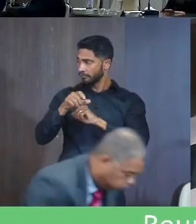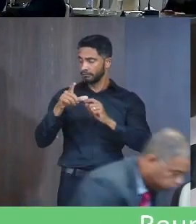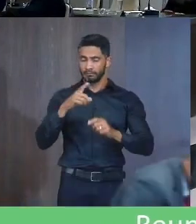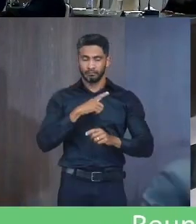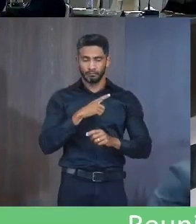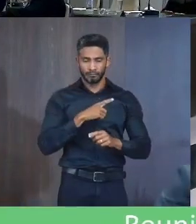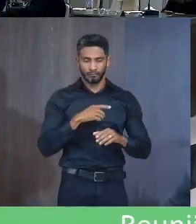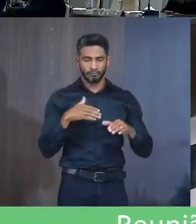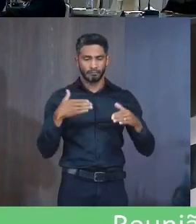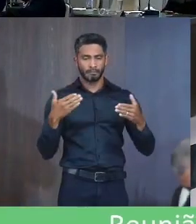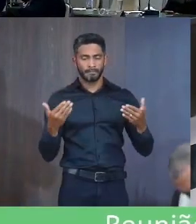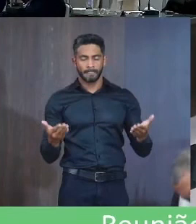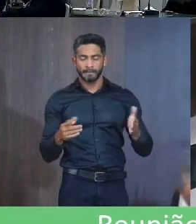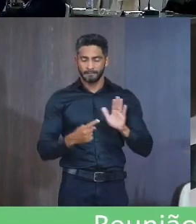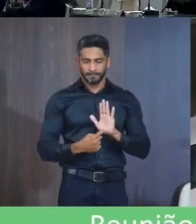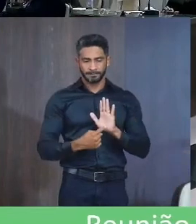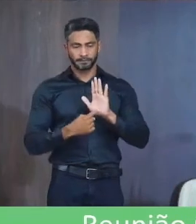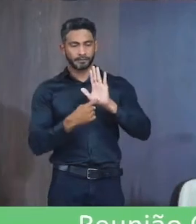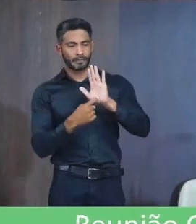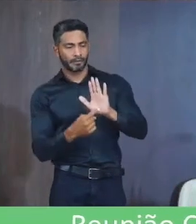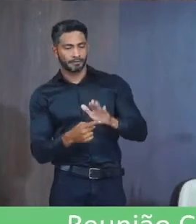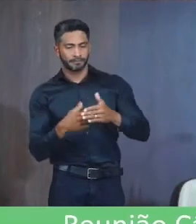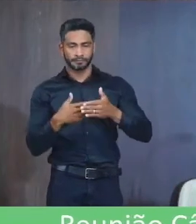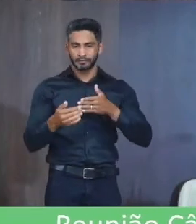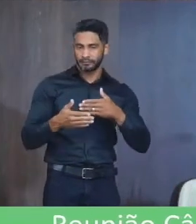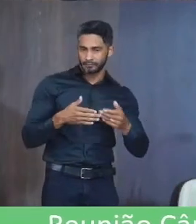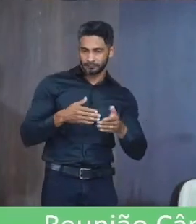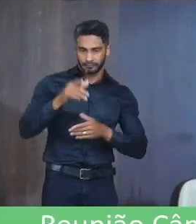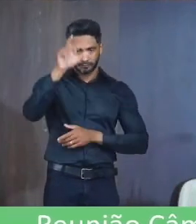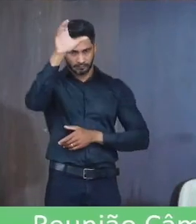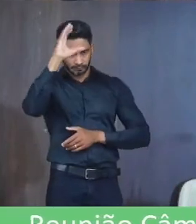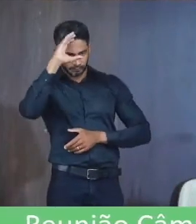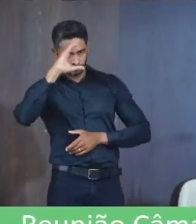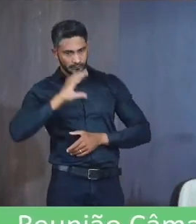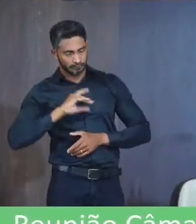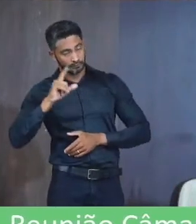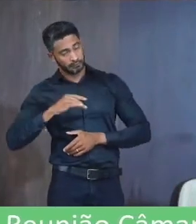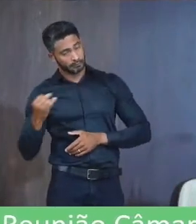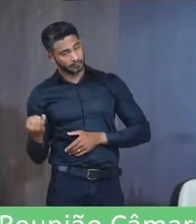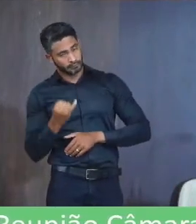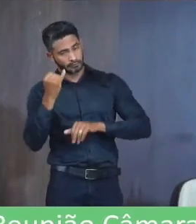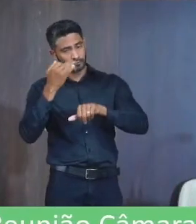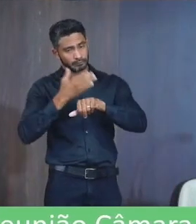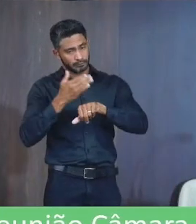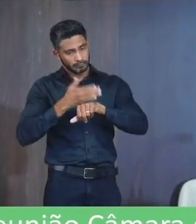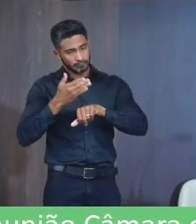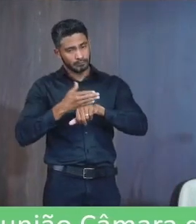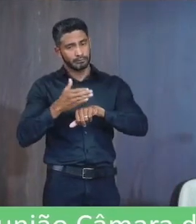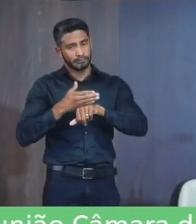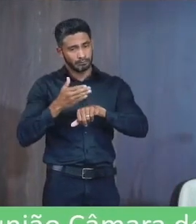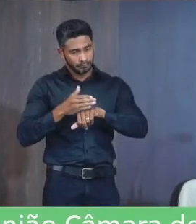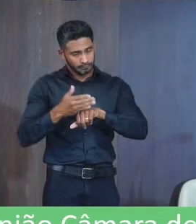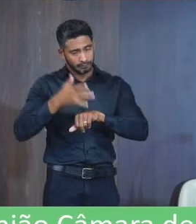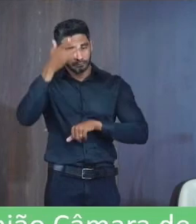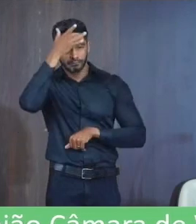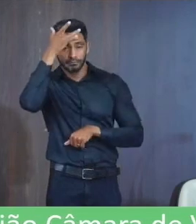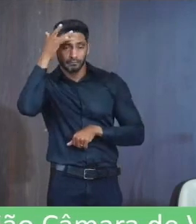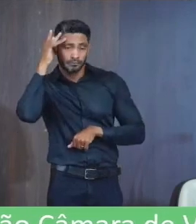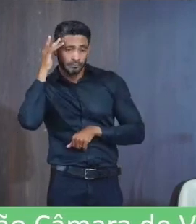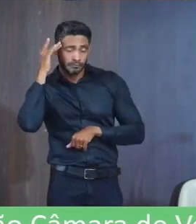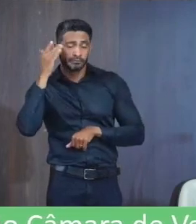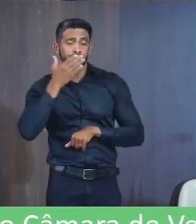Dos fatos Que nos foram Apresentados Por quaisquer cidadãos É importante A participação popular Para manutenção e melhoria